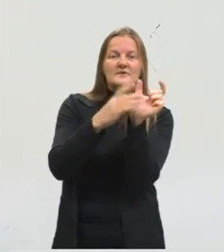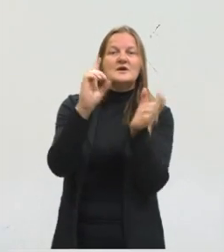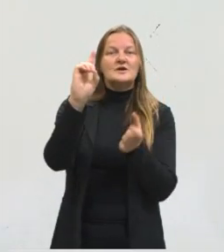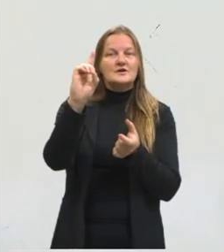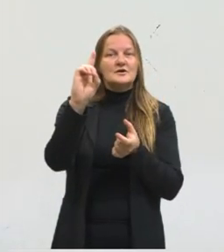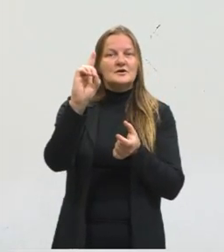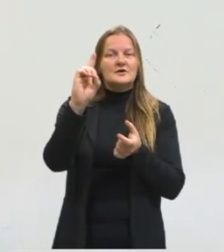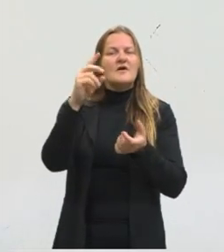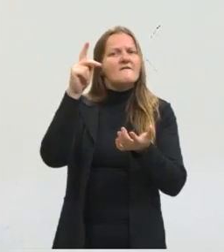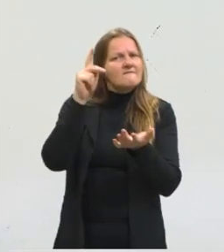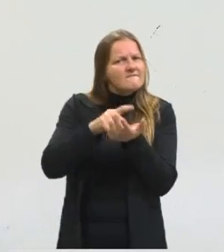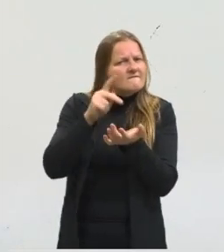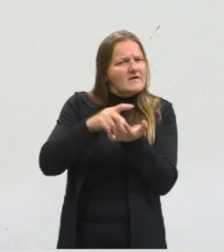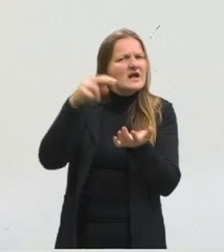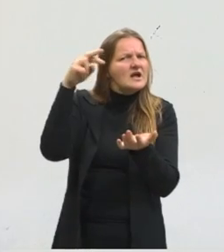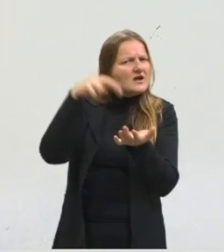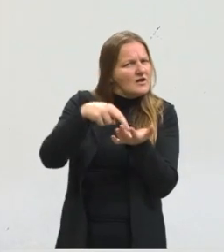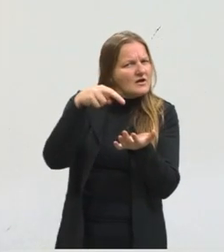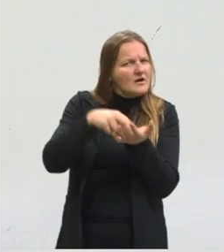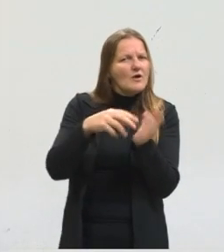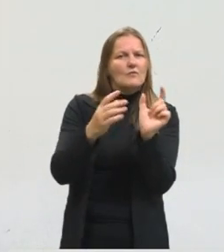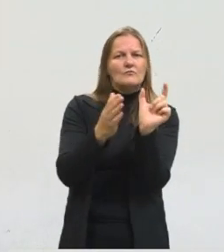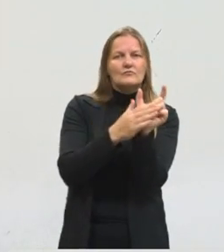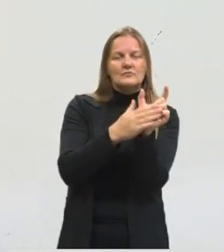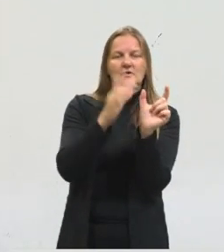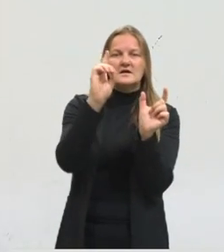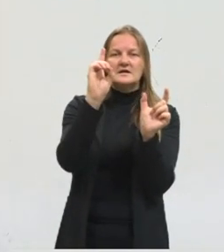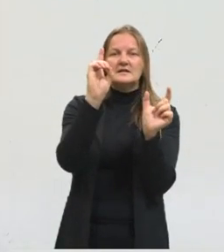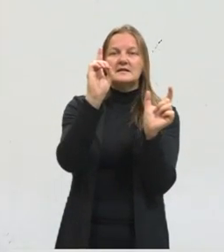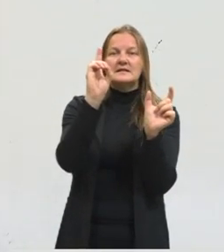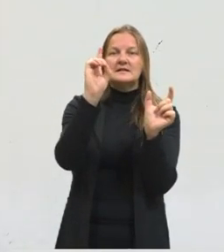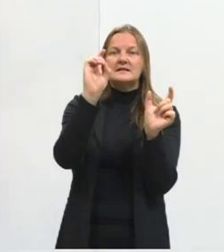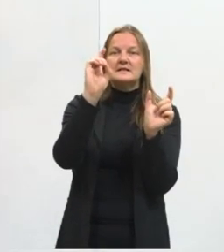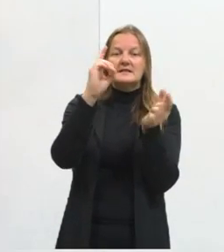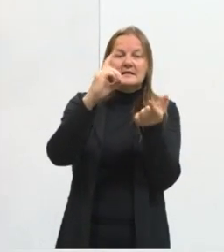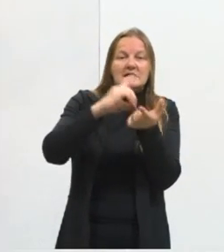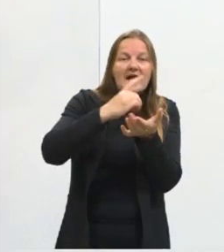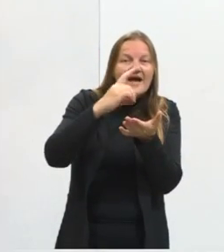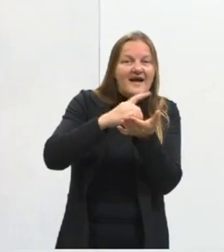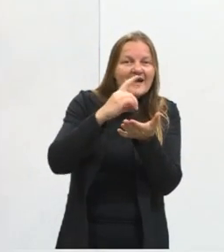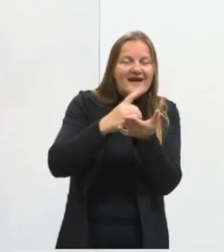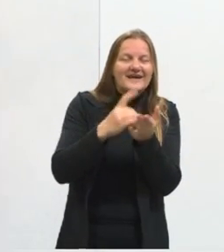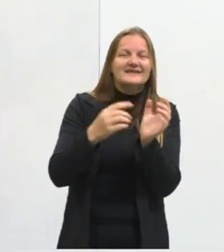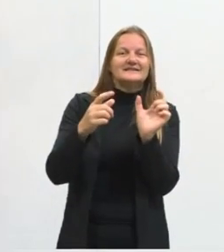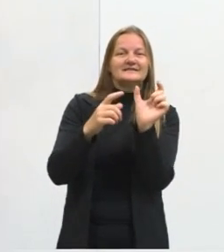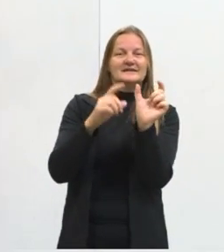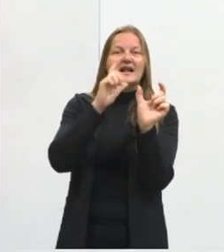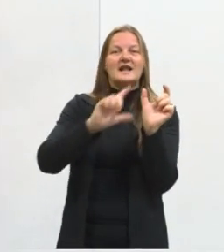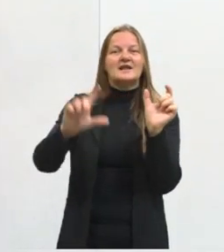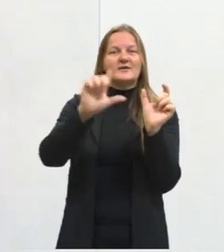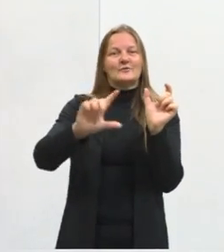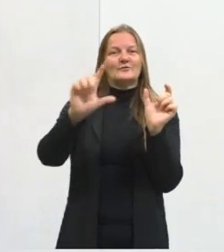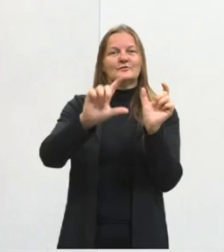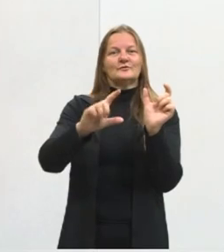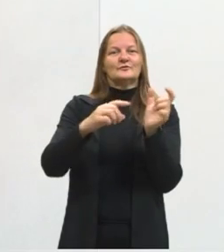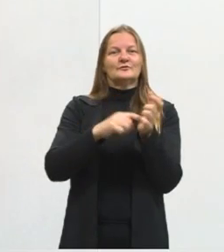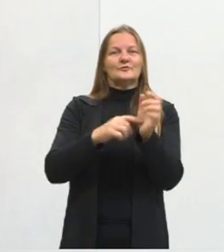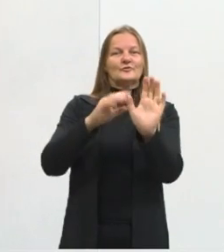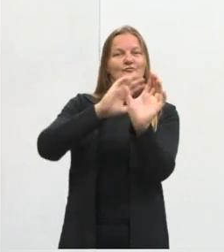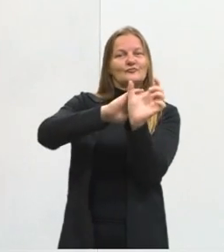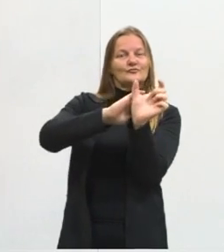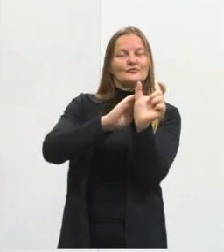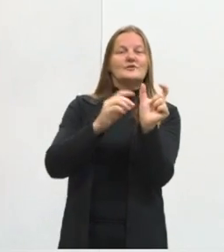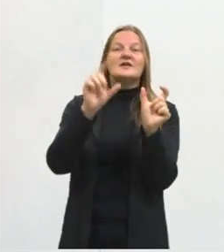literal. Então, dentro da linguagem literária, nós vamos valorizar o